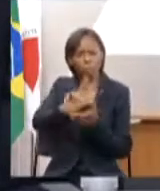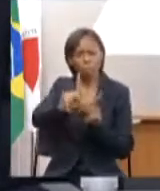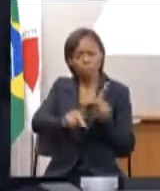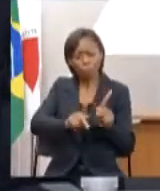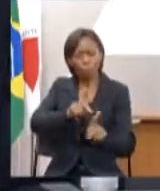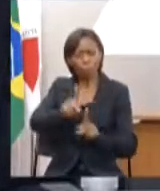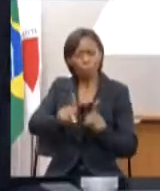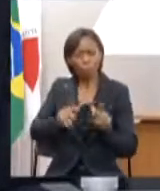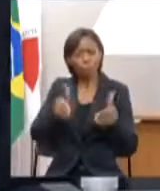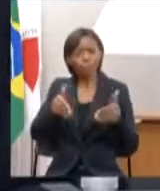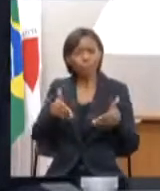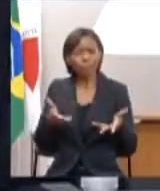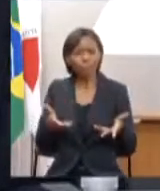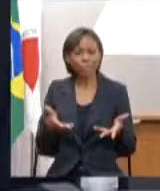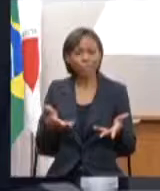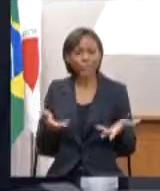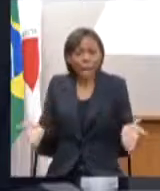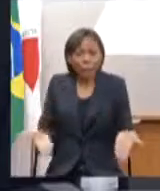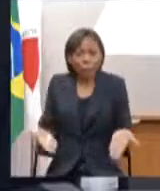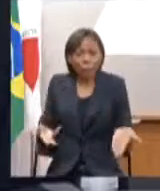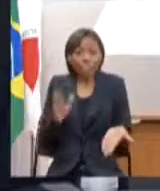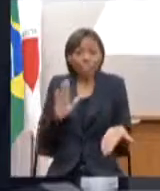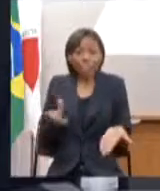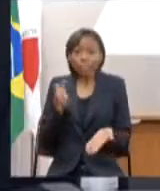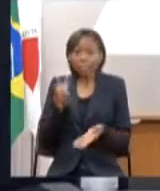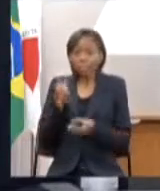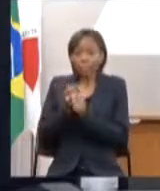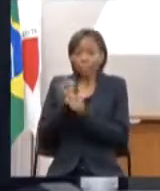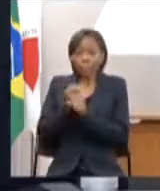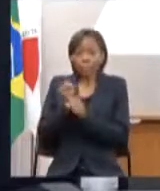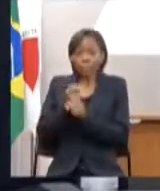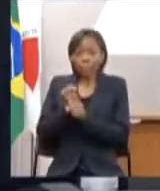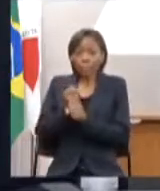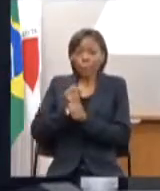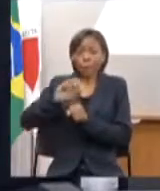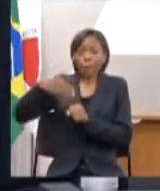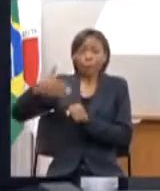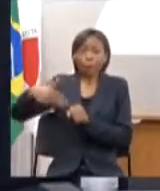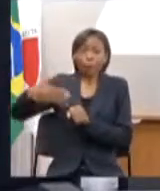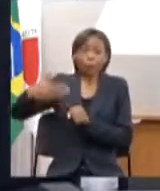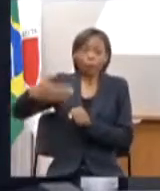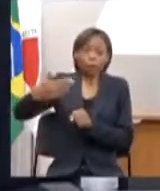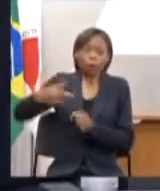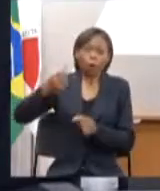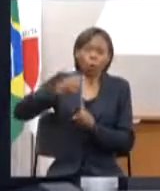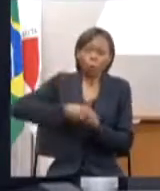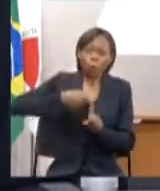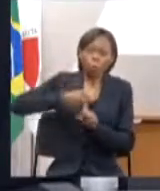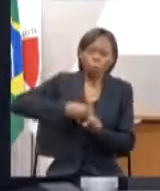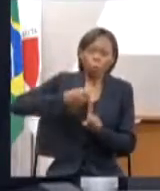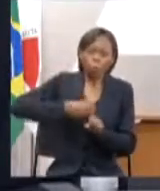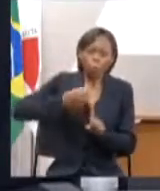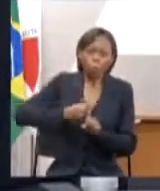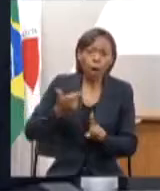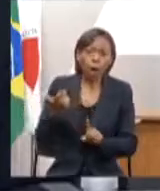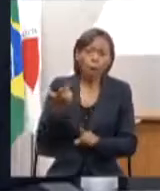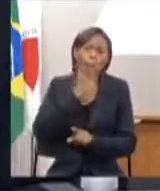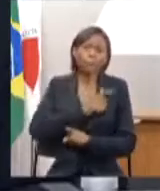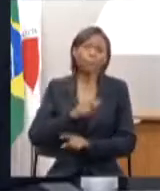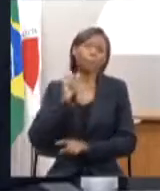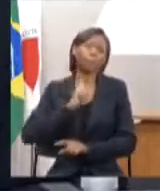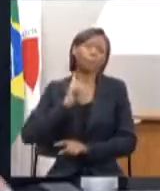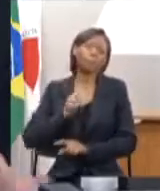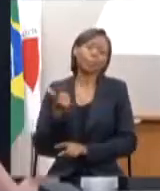somente agora depois de cinco anos e depois de muita luta é que o Estado de Minas conseguiu